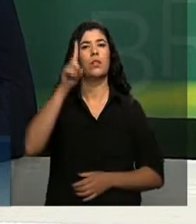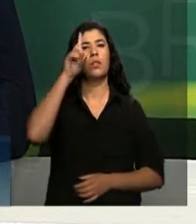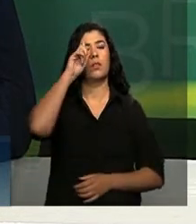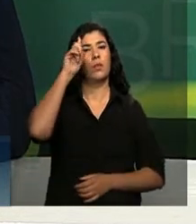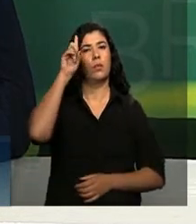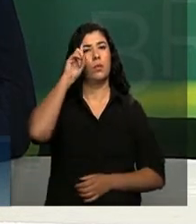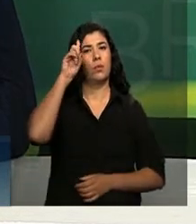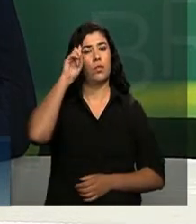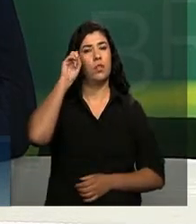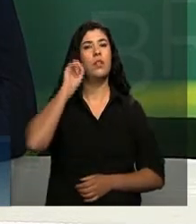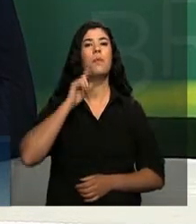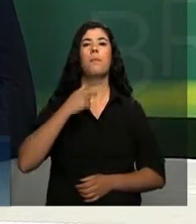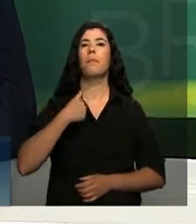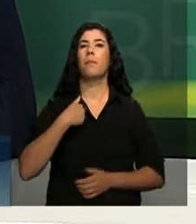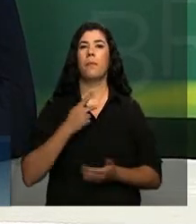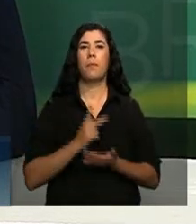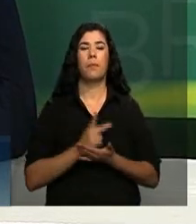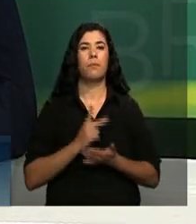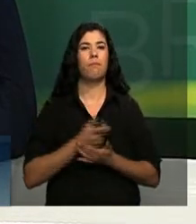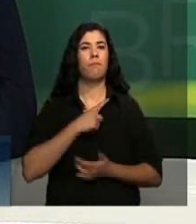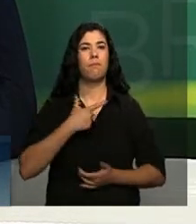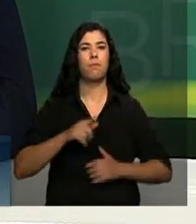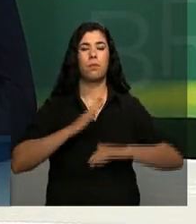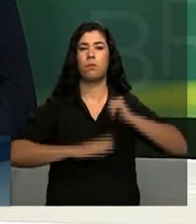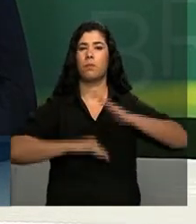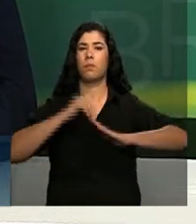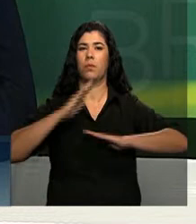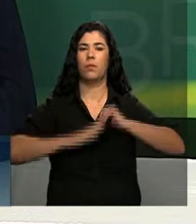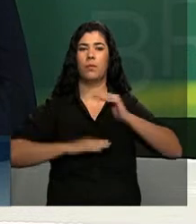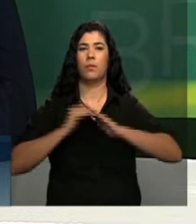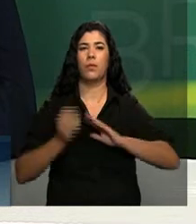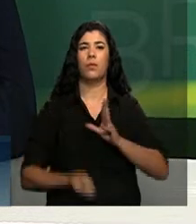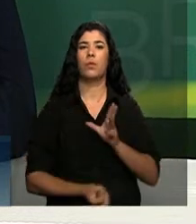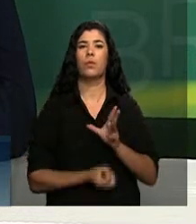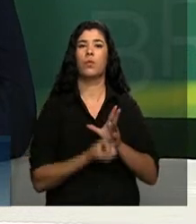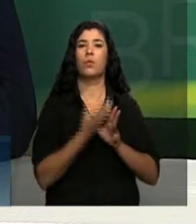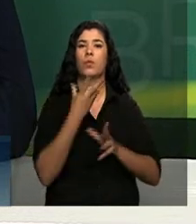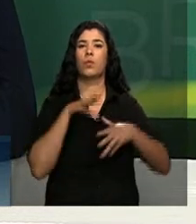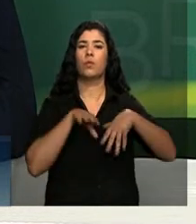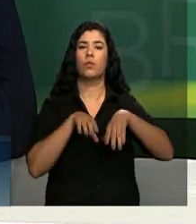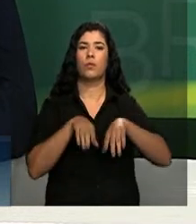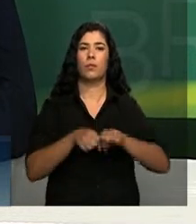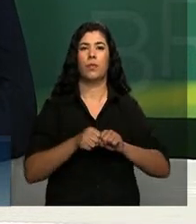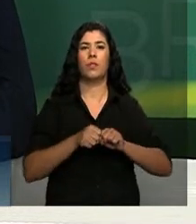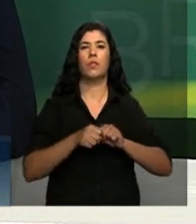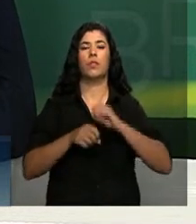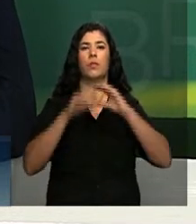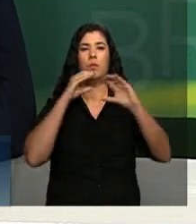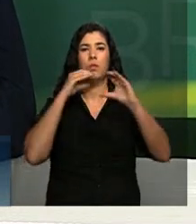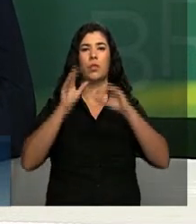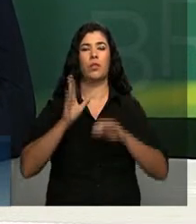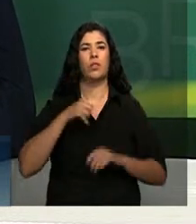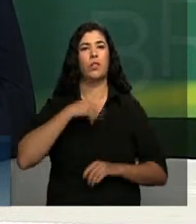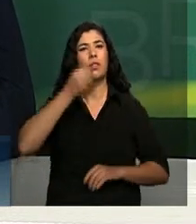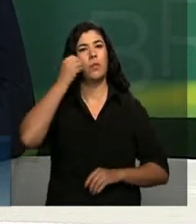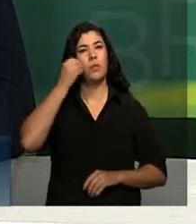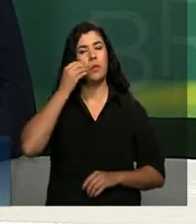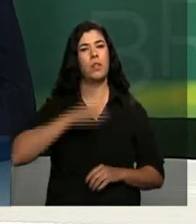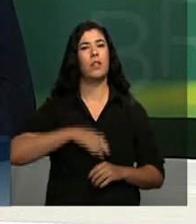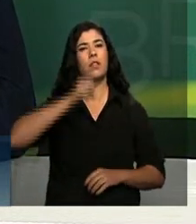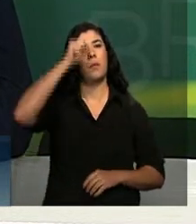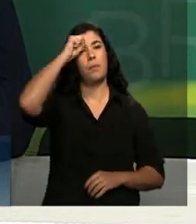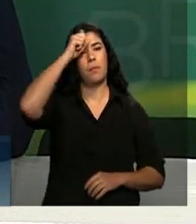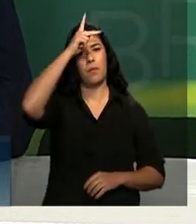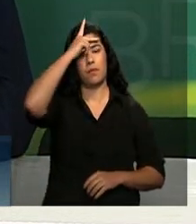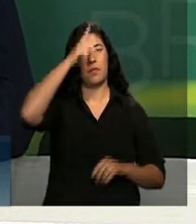mesmo sendo um profissional de origem de comunicação, eu fui prefeito, fui vereador, ocupei